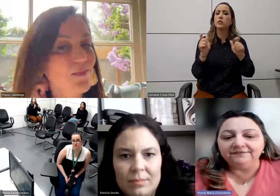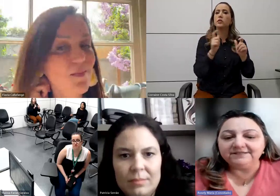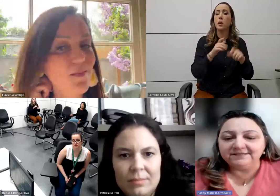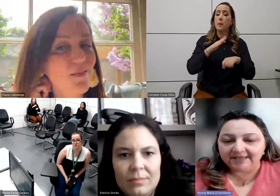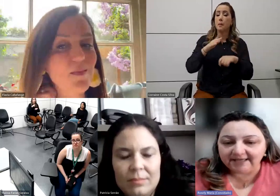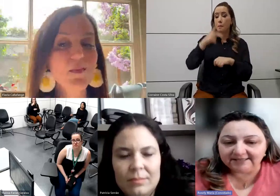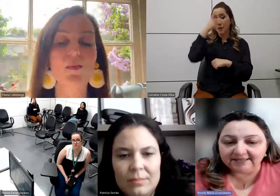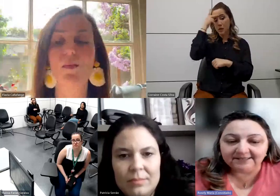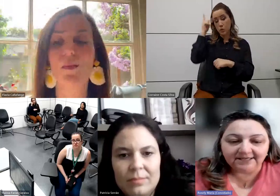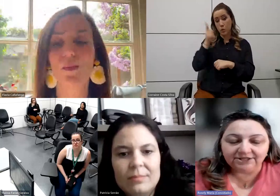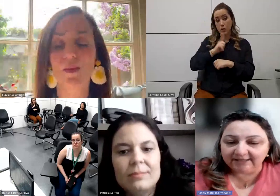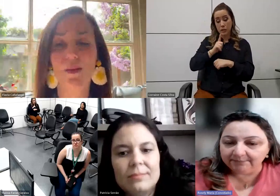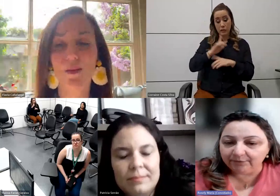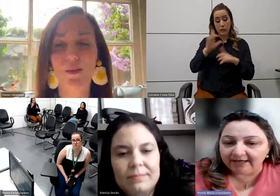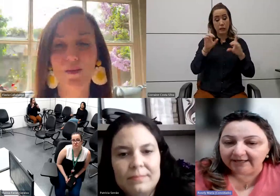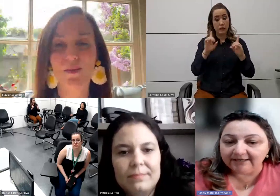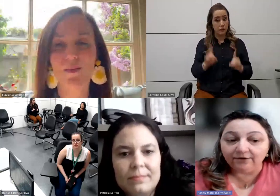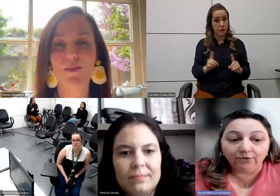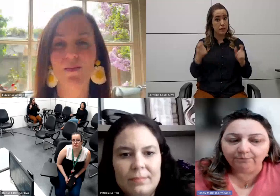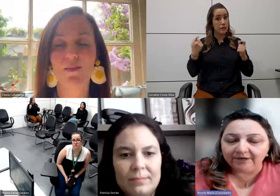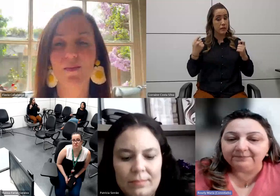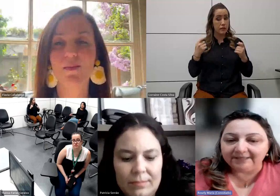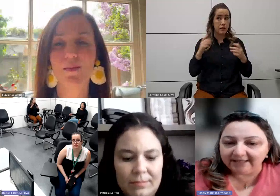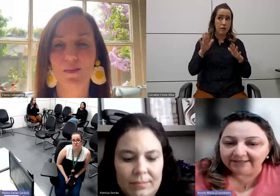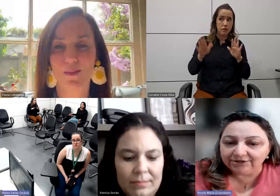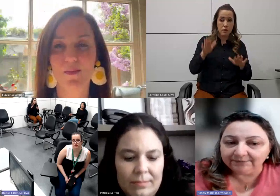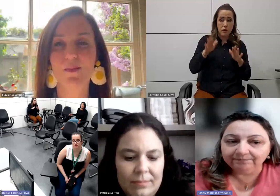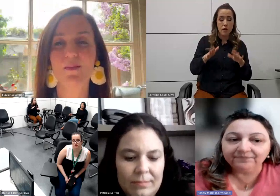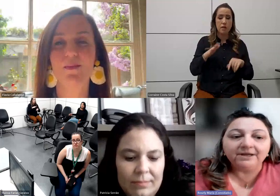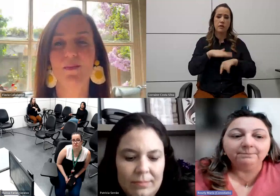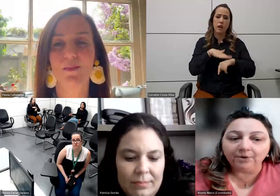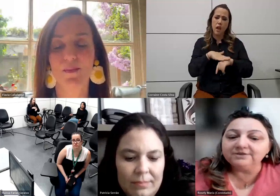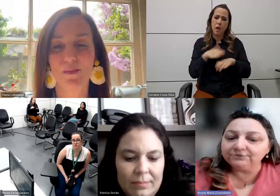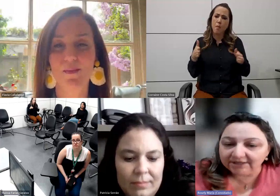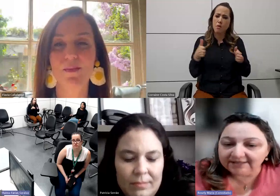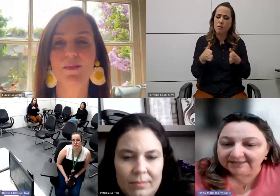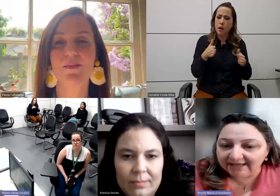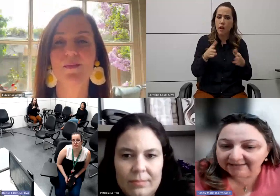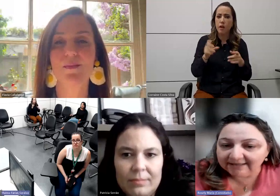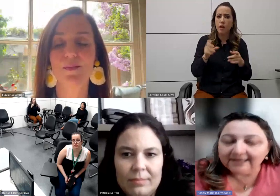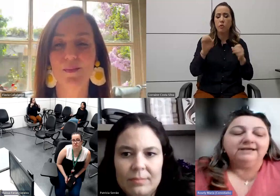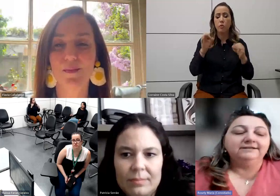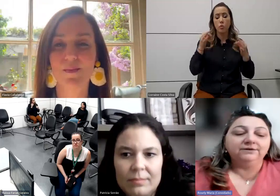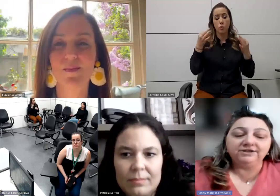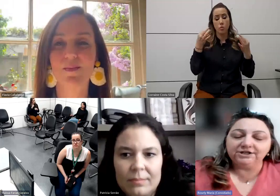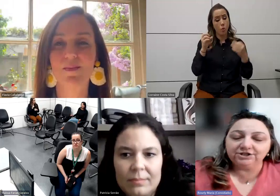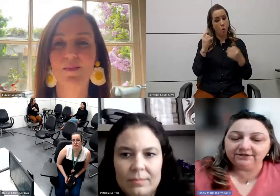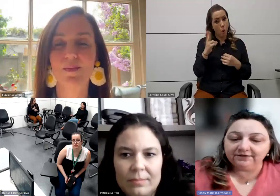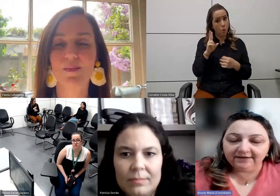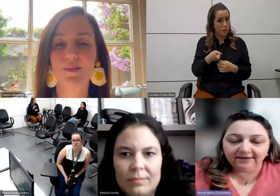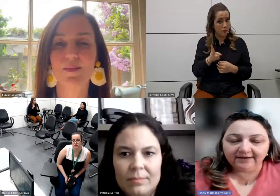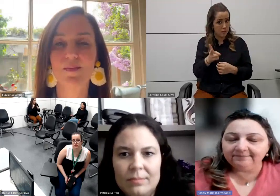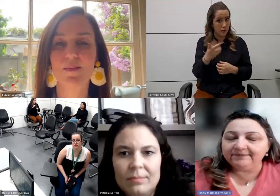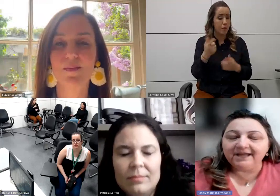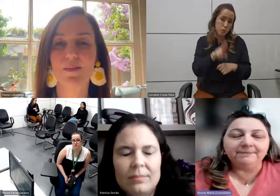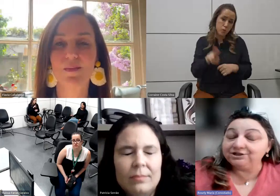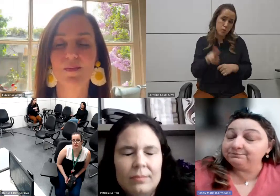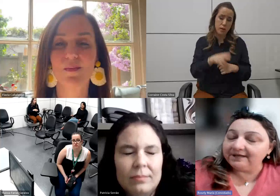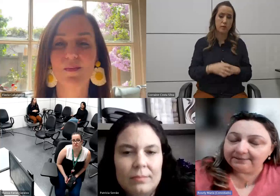tem deficiência, seja temporária ou permanente, possa utilizar. Então, a gente